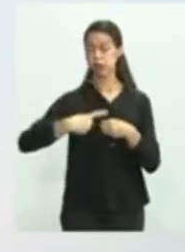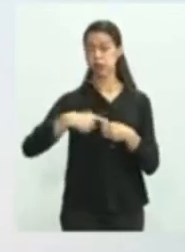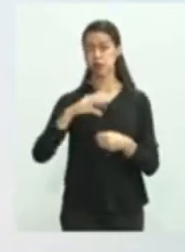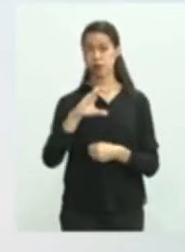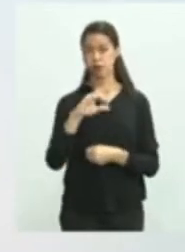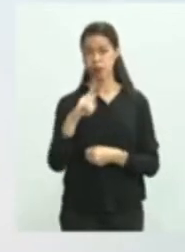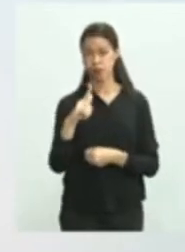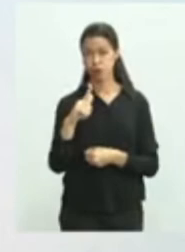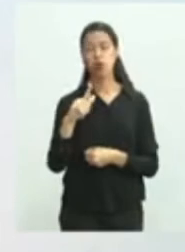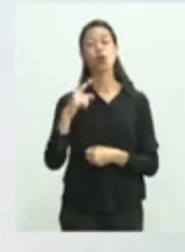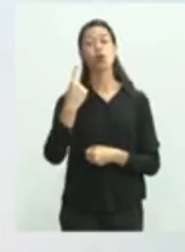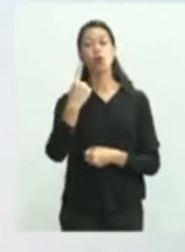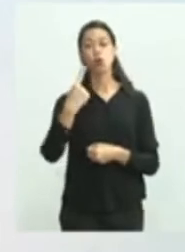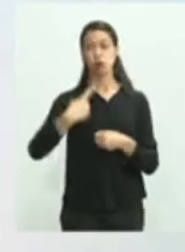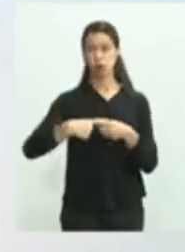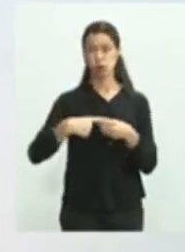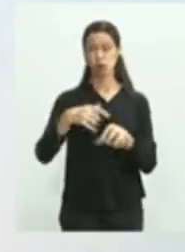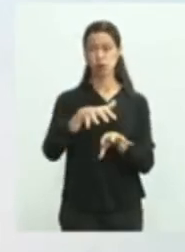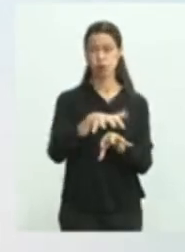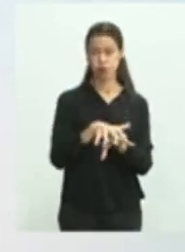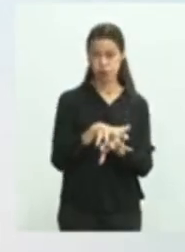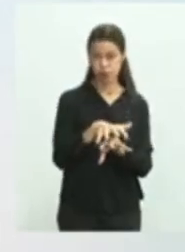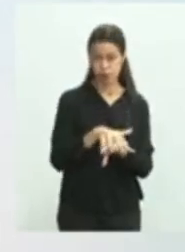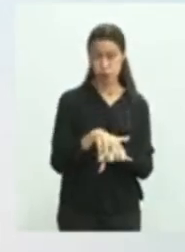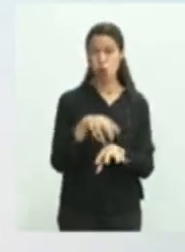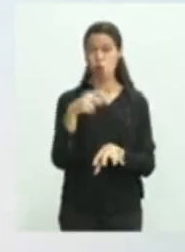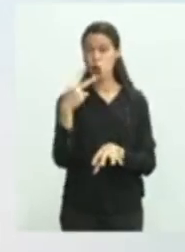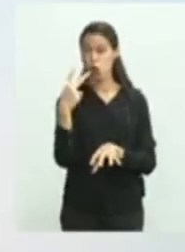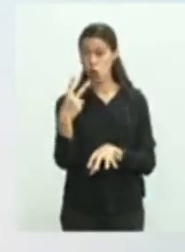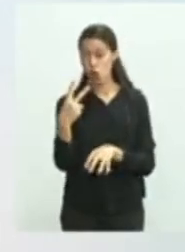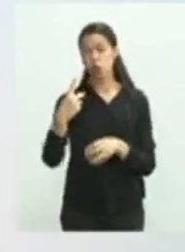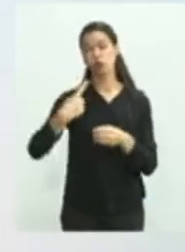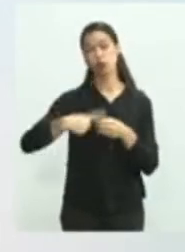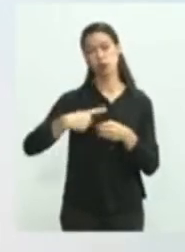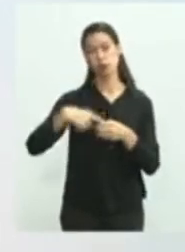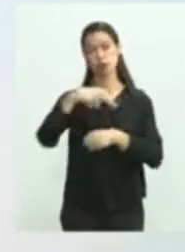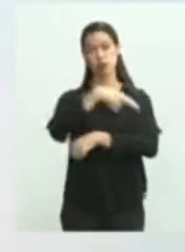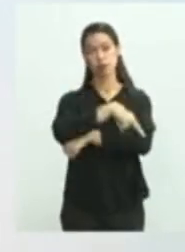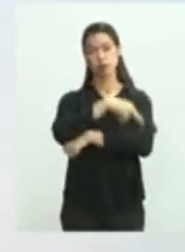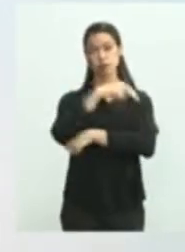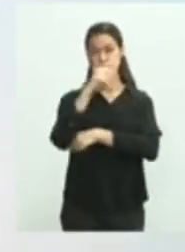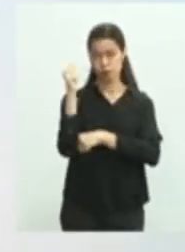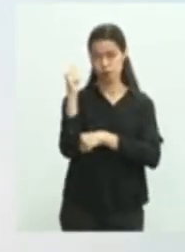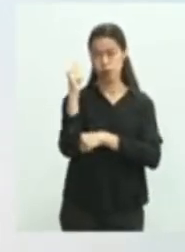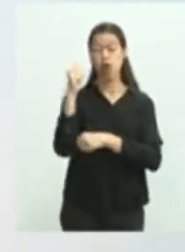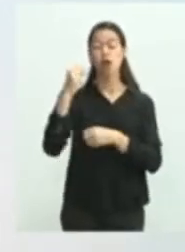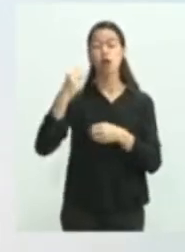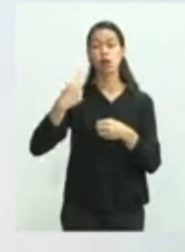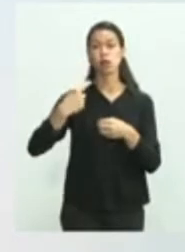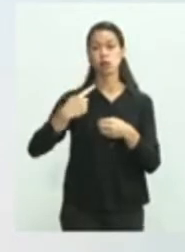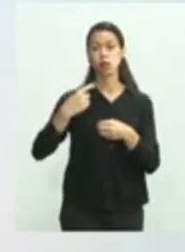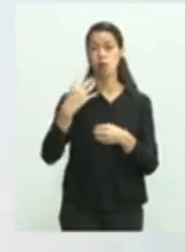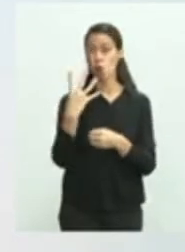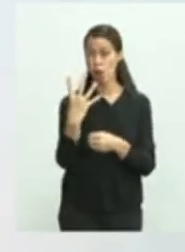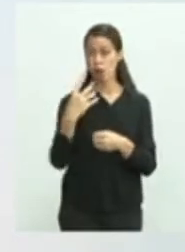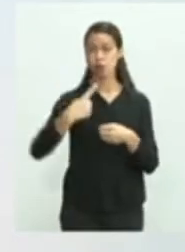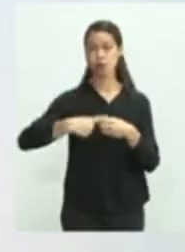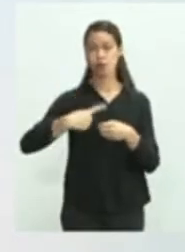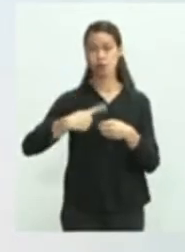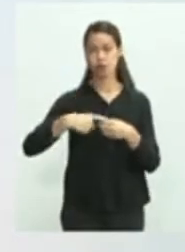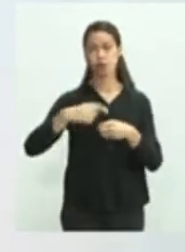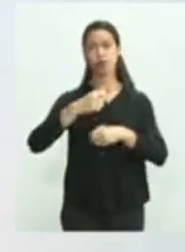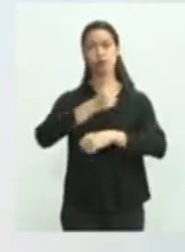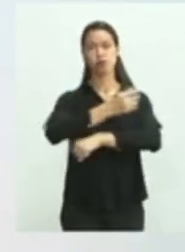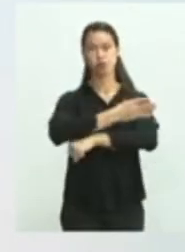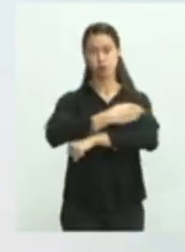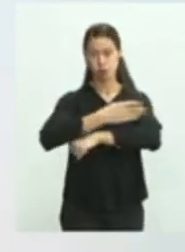um caso em Cidrolândia, dois casos em Nova Andradina, quatro casos em Bataiporã, seis